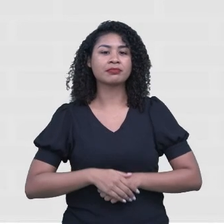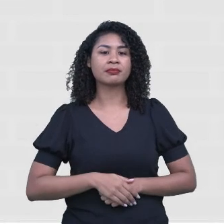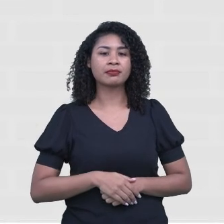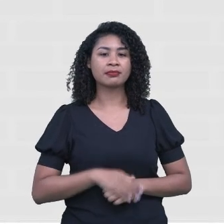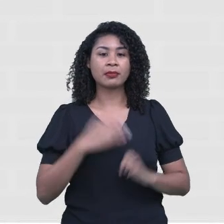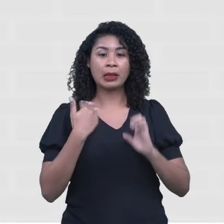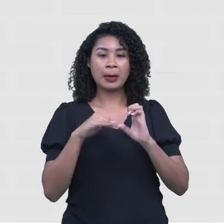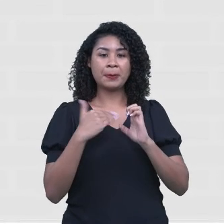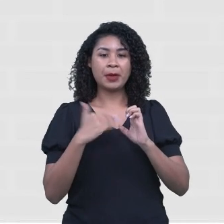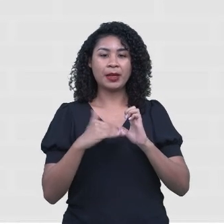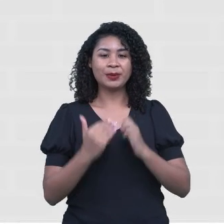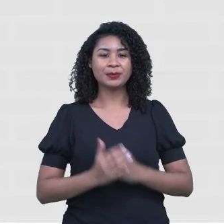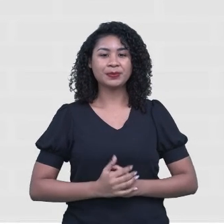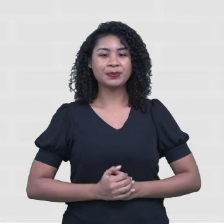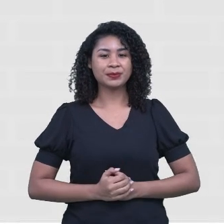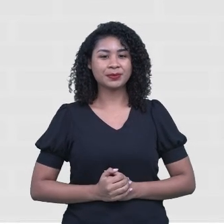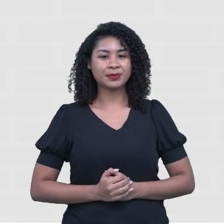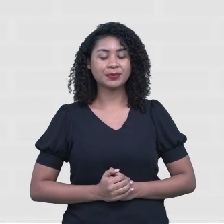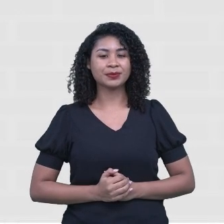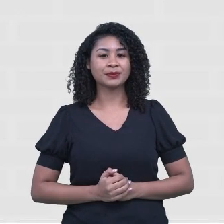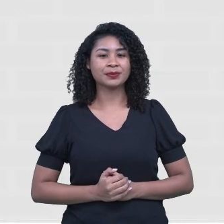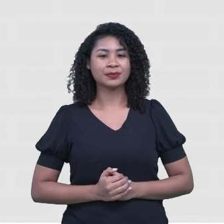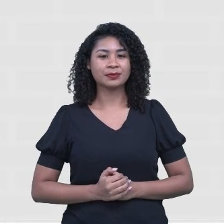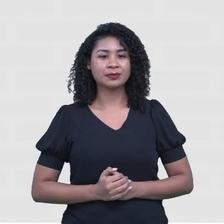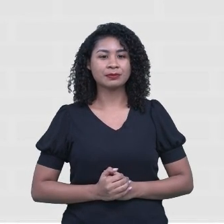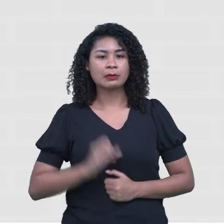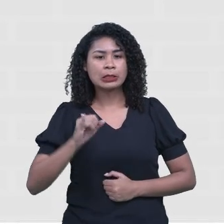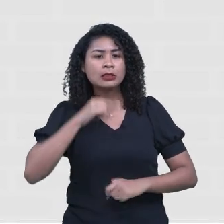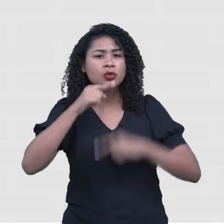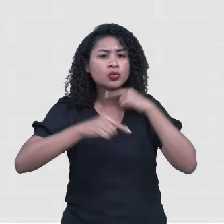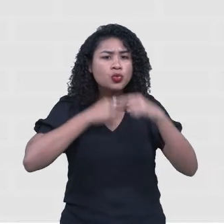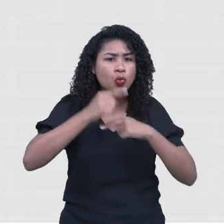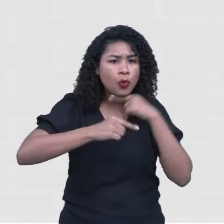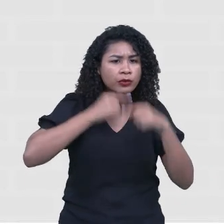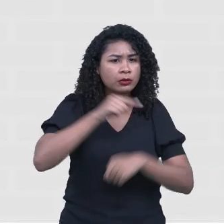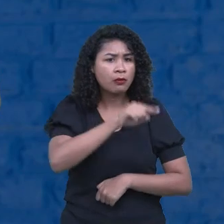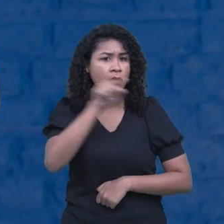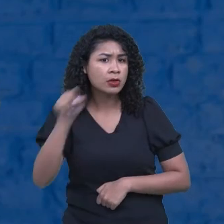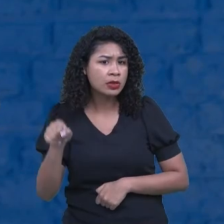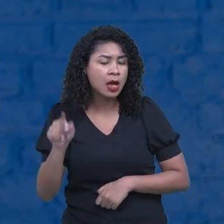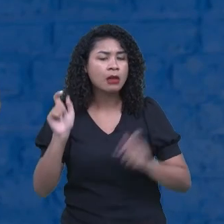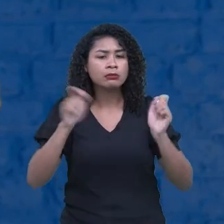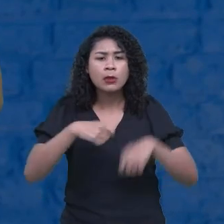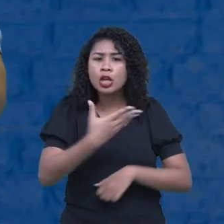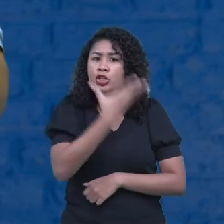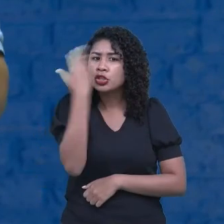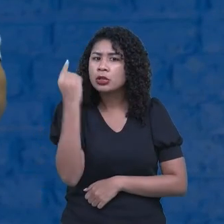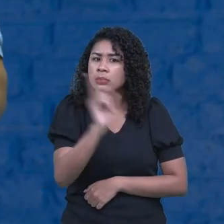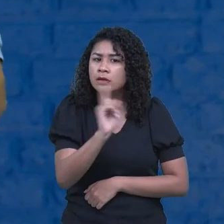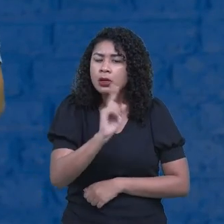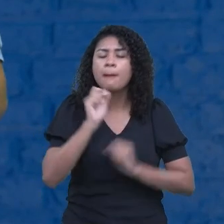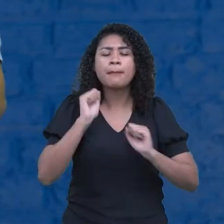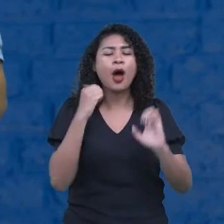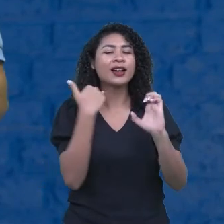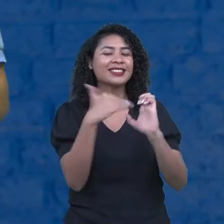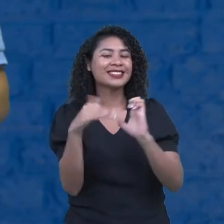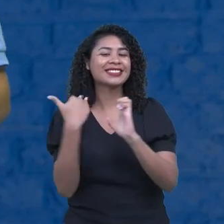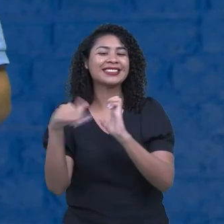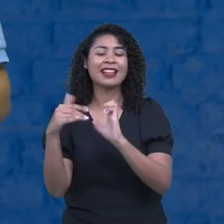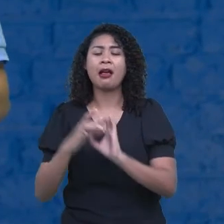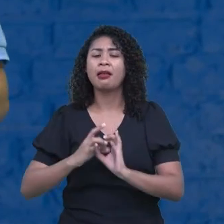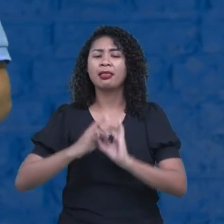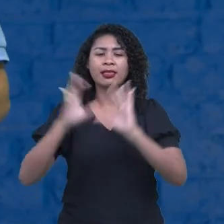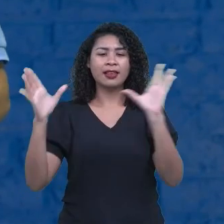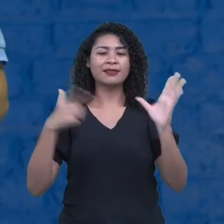arroba seduque.net. Em caso de dúvidas, não esqueçam, mandem, vamos ficar super felizes em